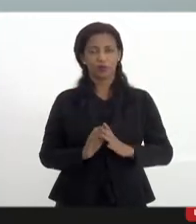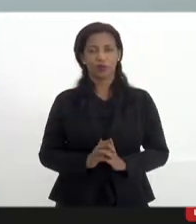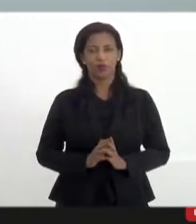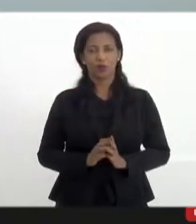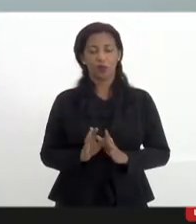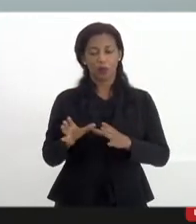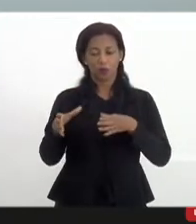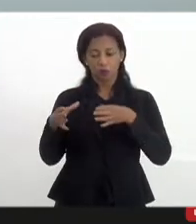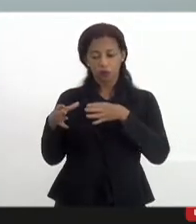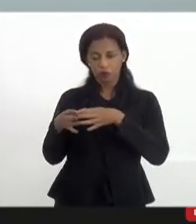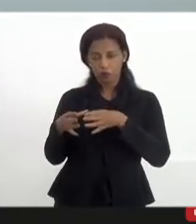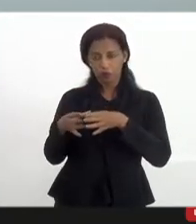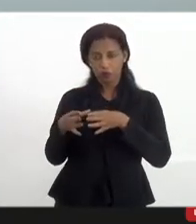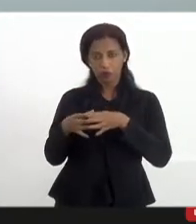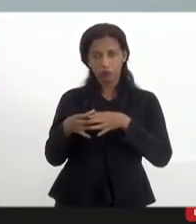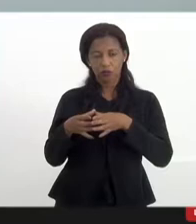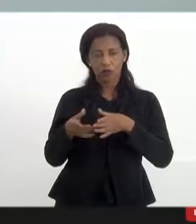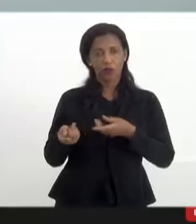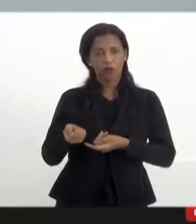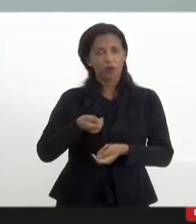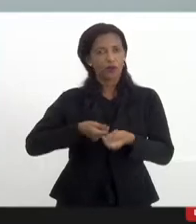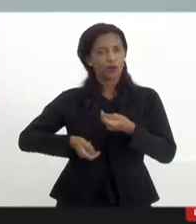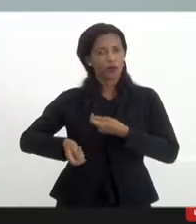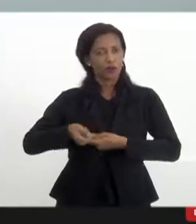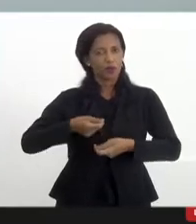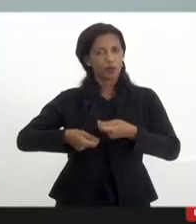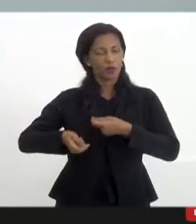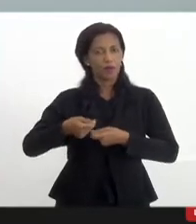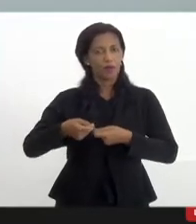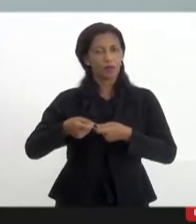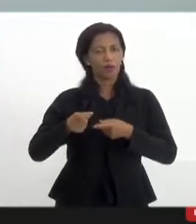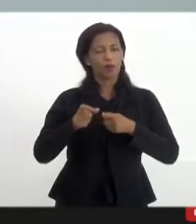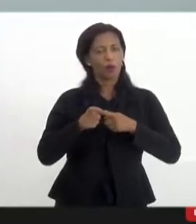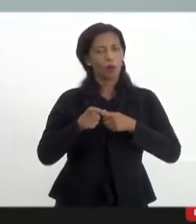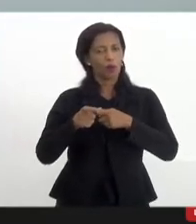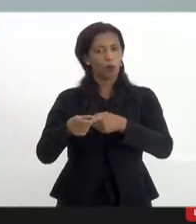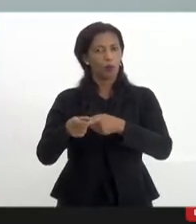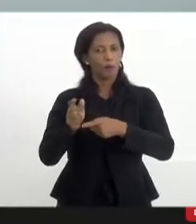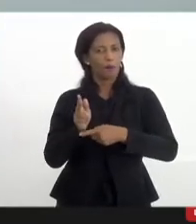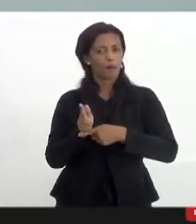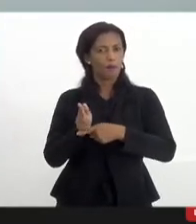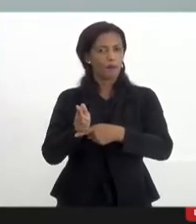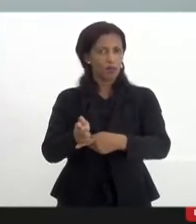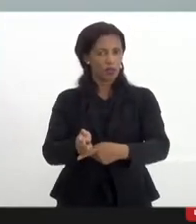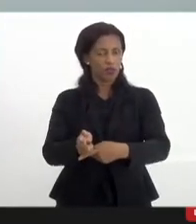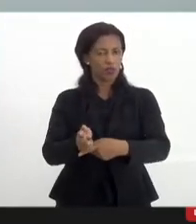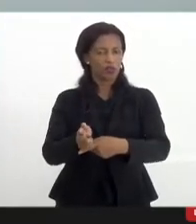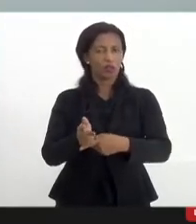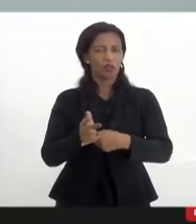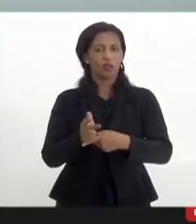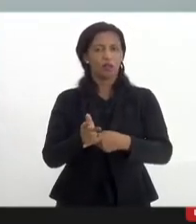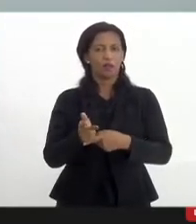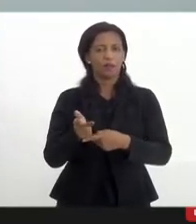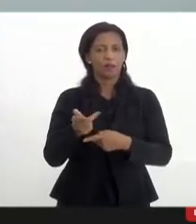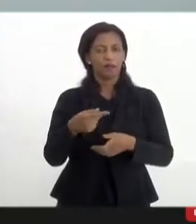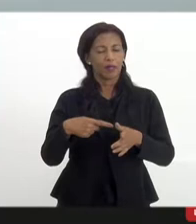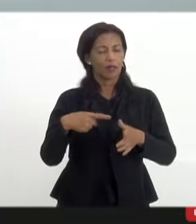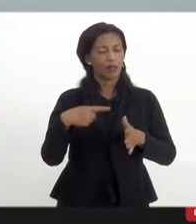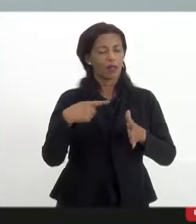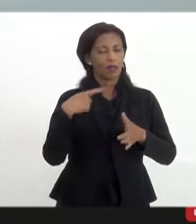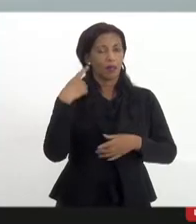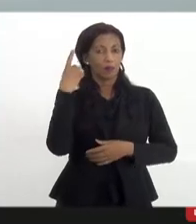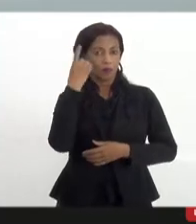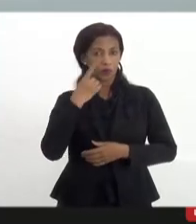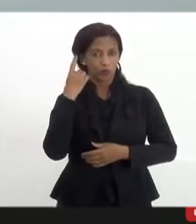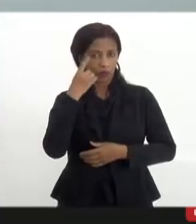conjunta sobre o financiamento para a mídia comunitária, uma audiência pública promovida pela Frente Parlamentar